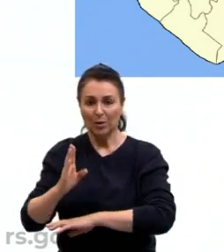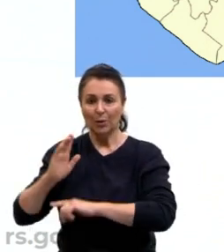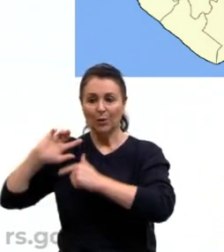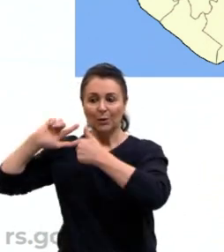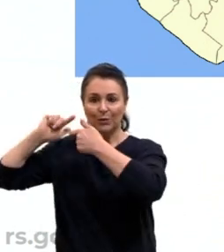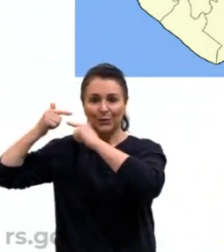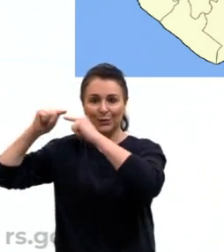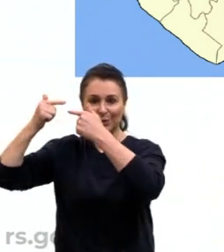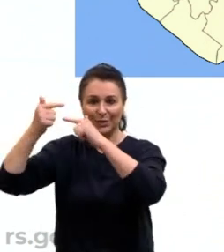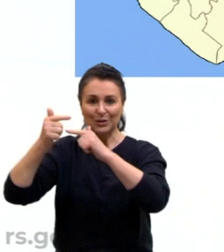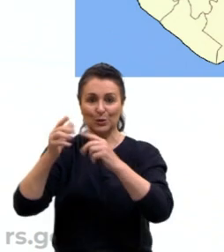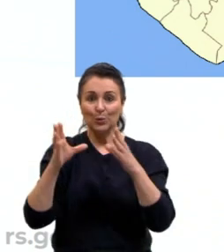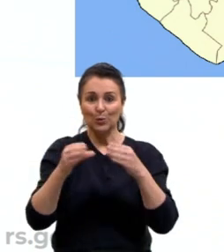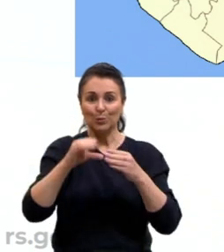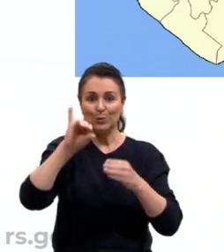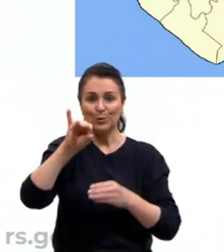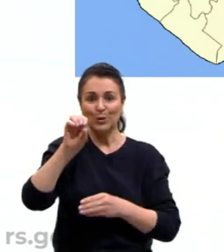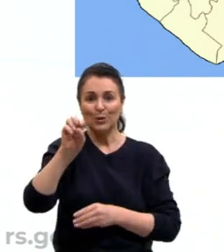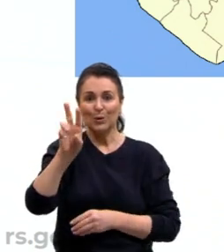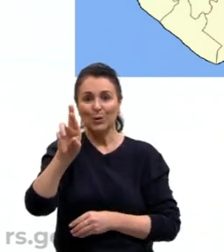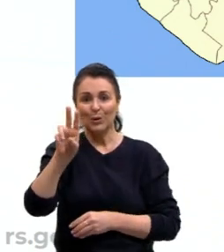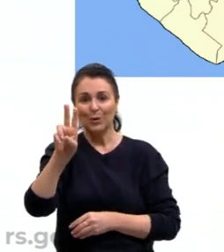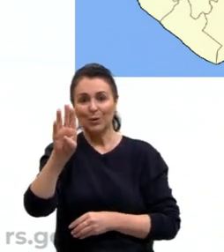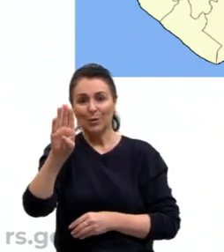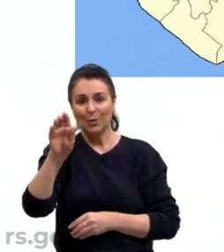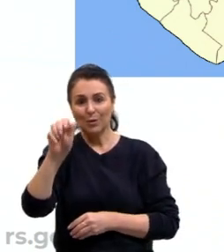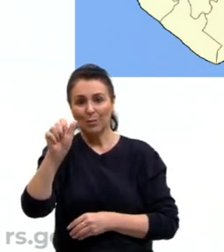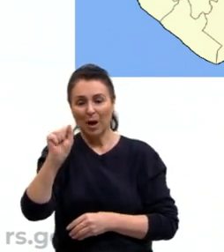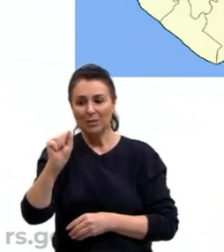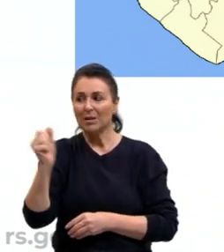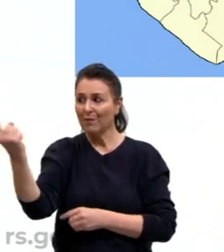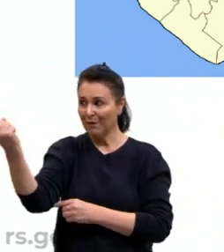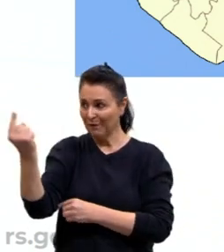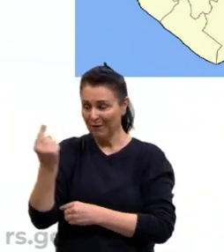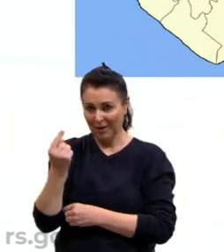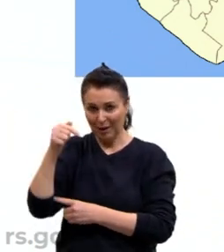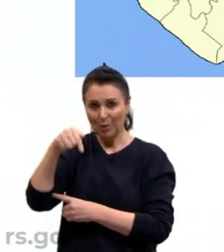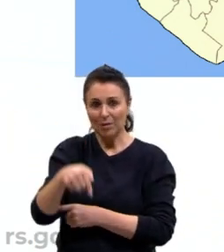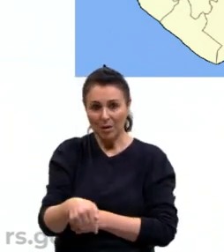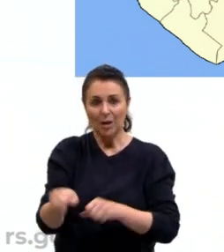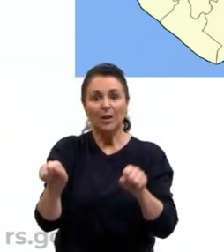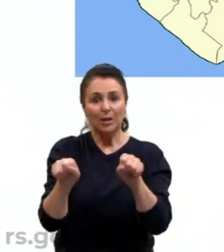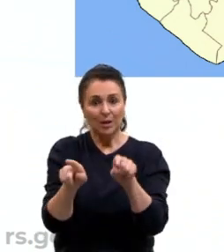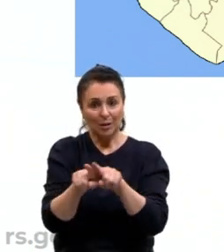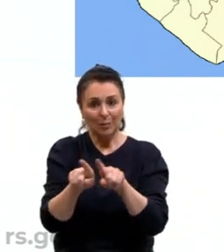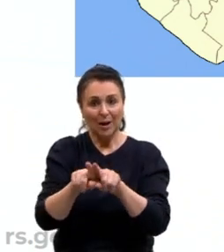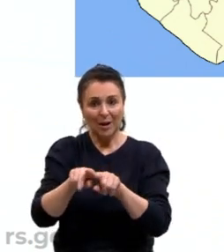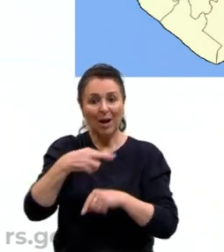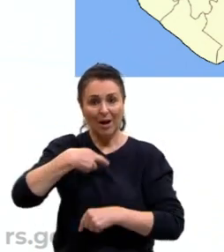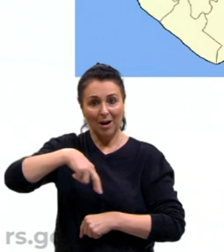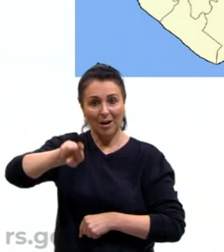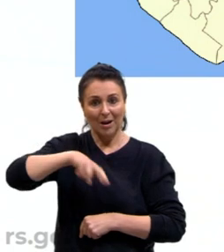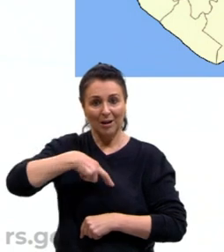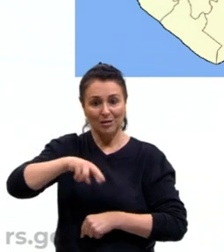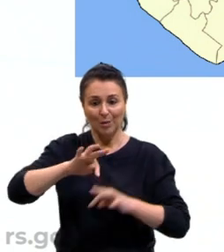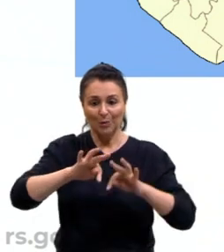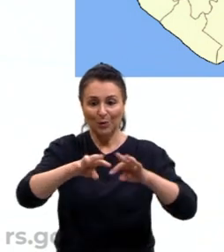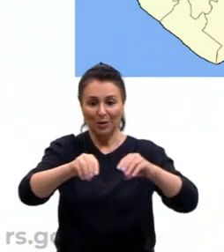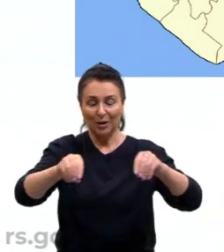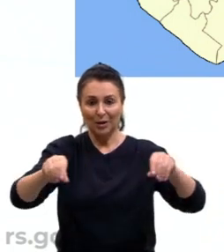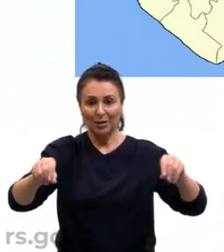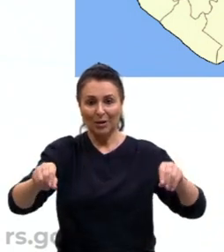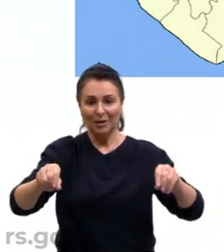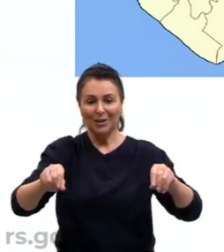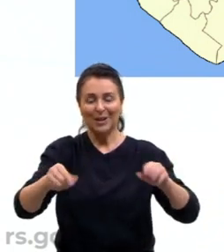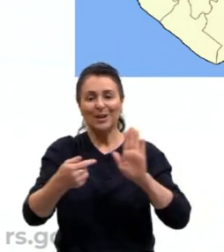dos Yorubás que foram trazidos para cá à força, que trouxeram essa religião para o território brasileiro, que trouxeram os